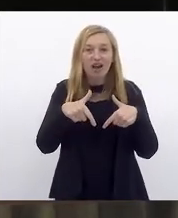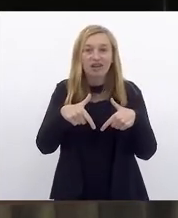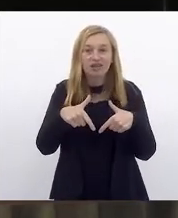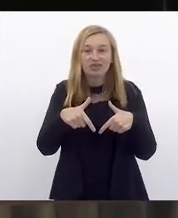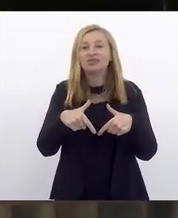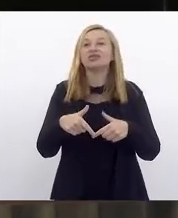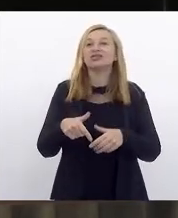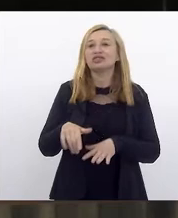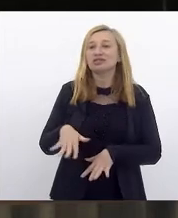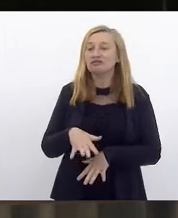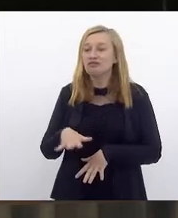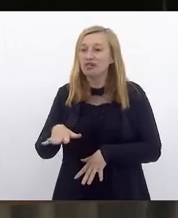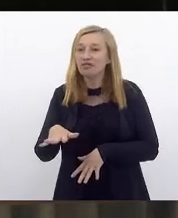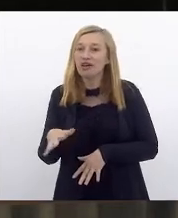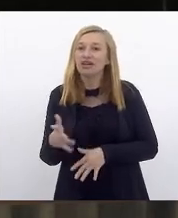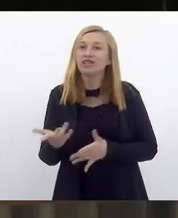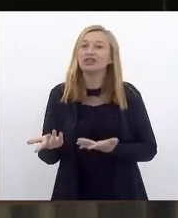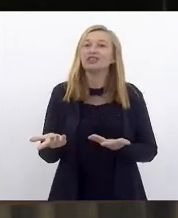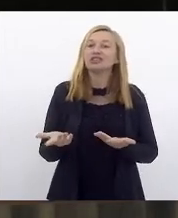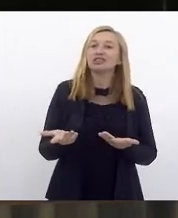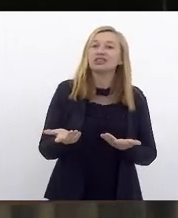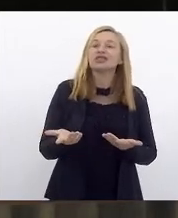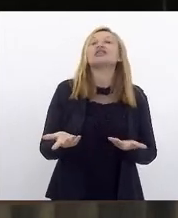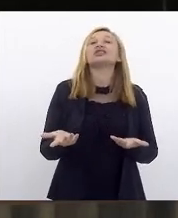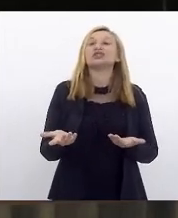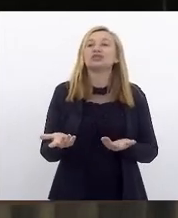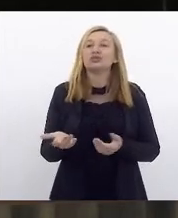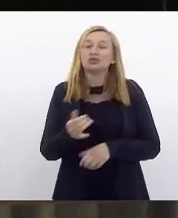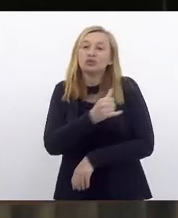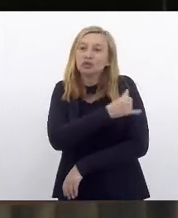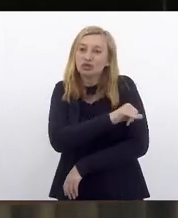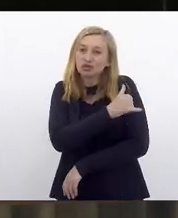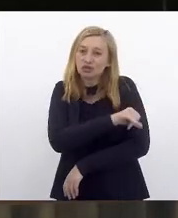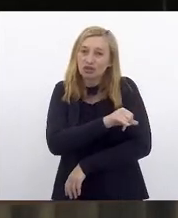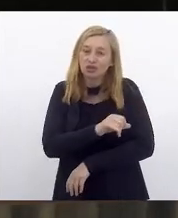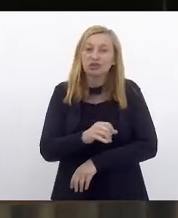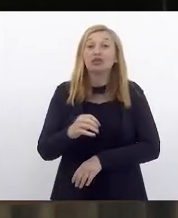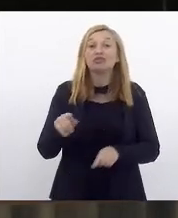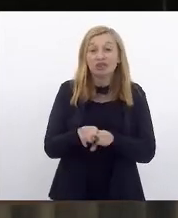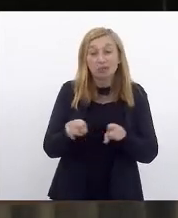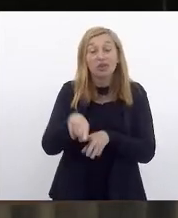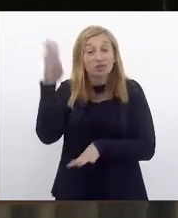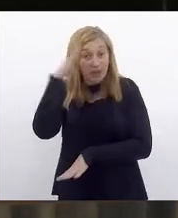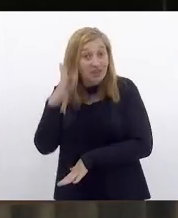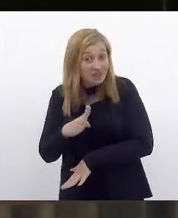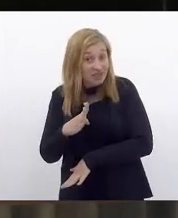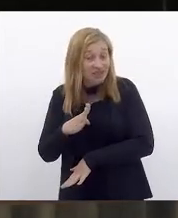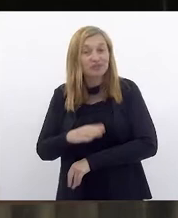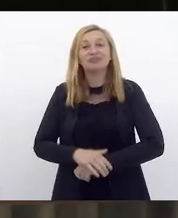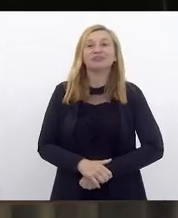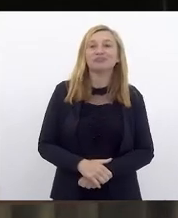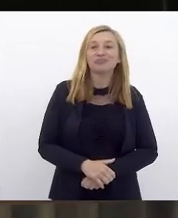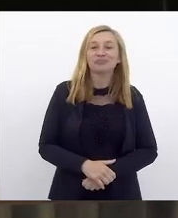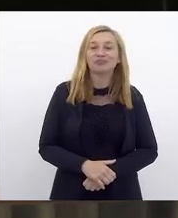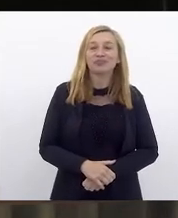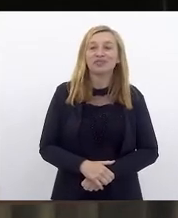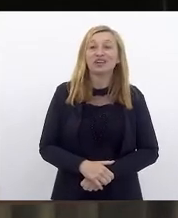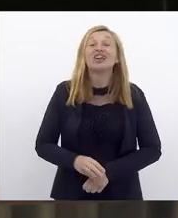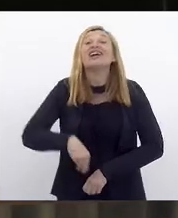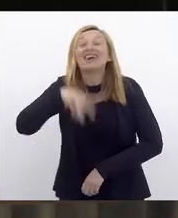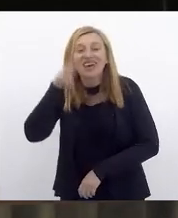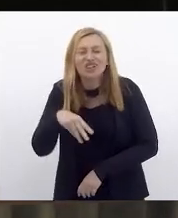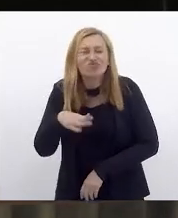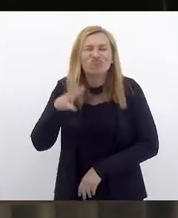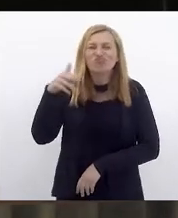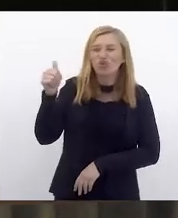subúrbios, das quebradas e periferias desse nosso Brasil, mas, principalmente, do Rio de Janeiro. E quem nunca